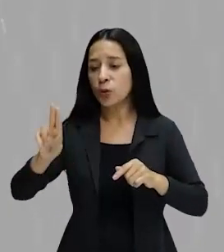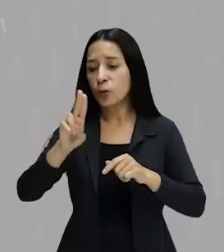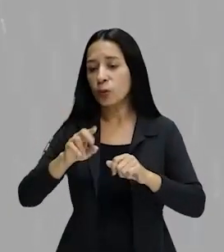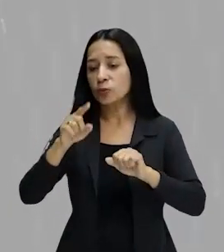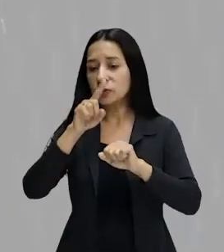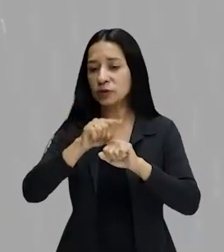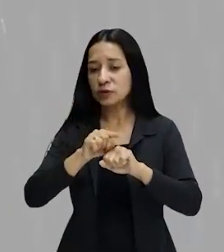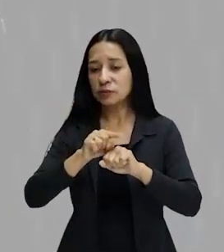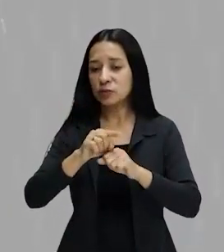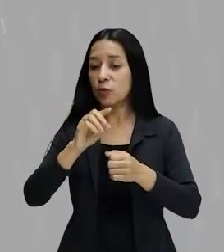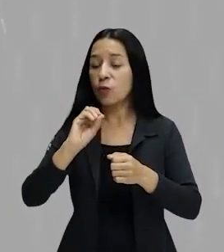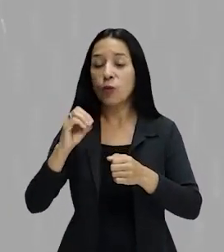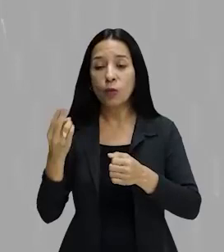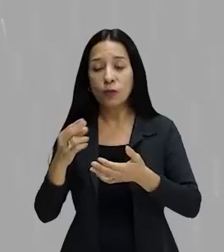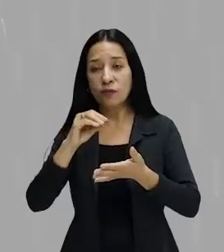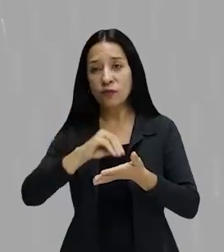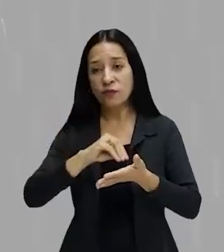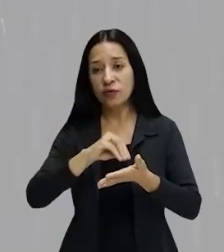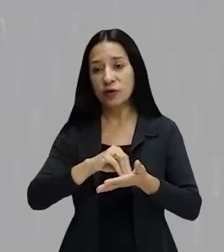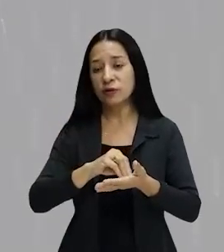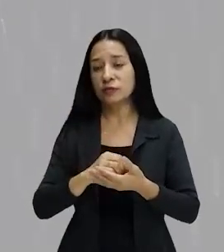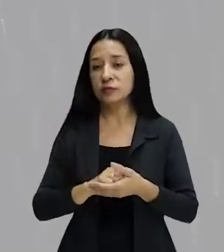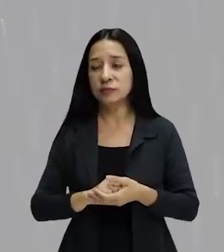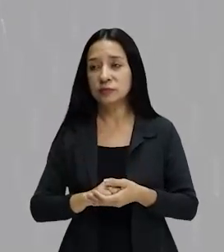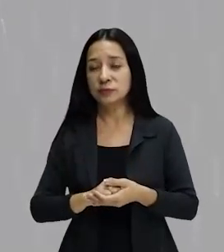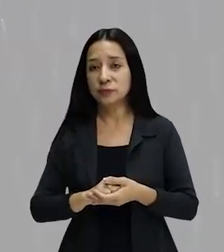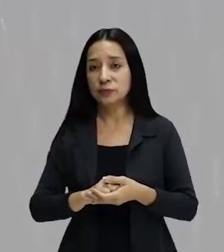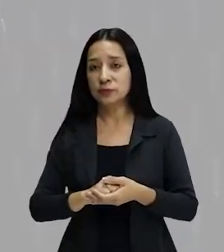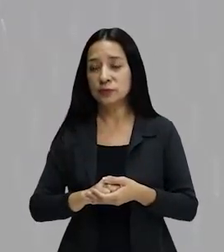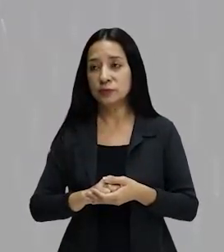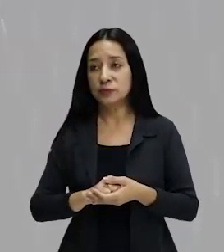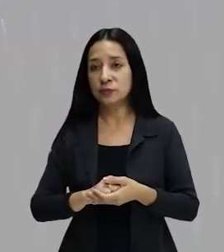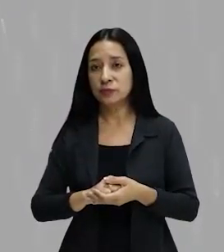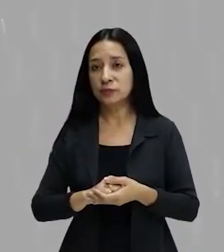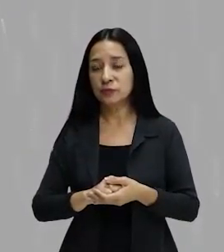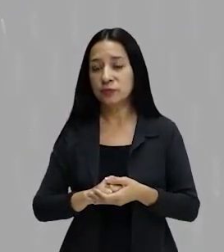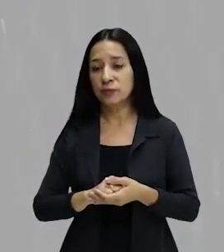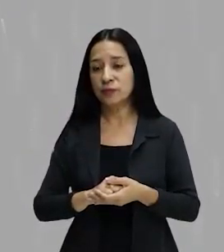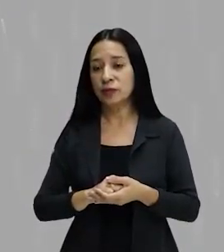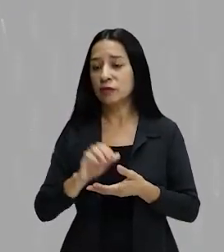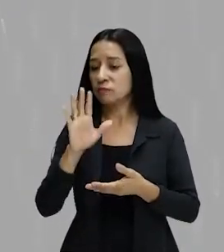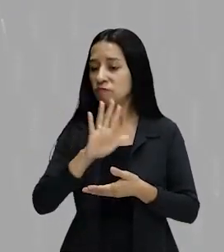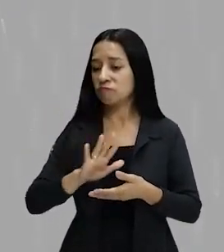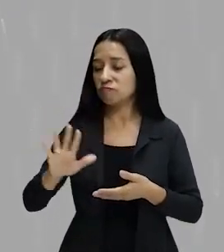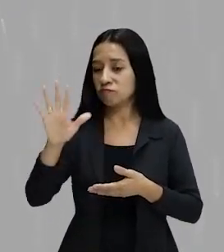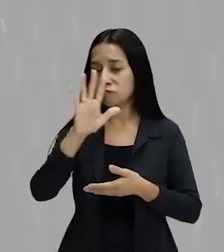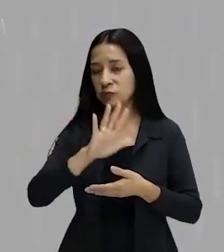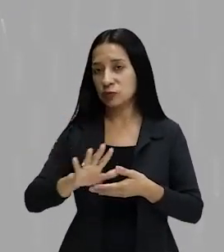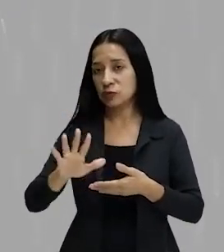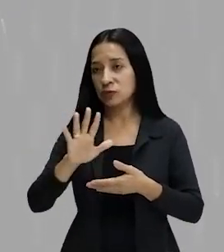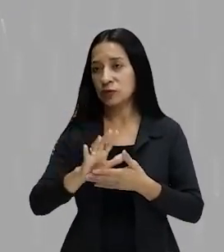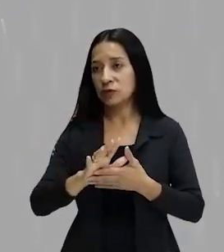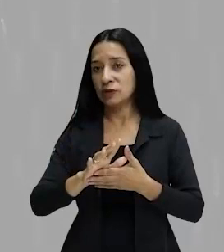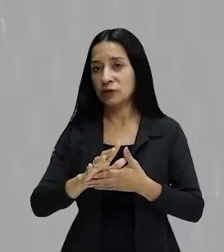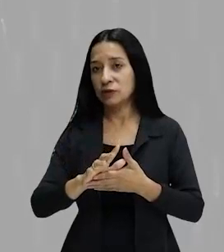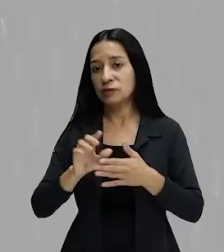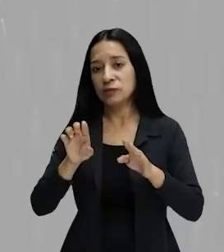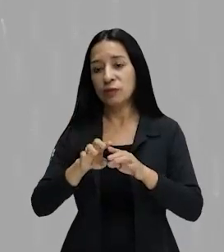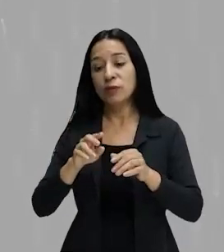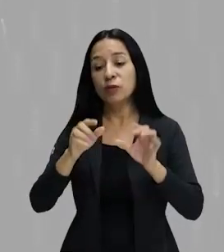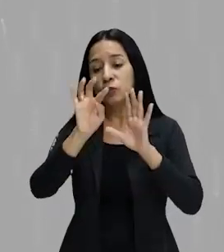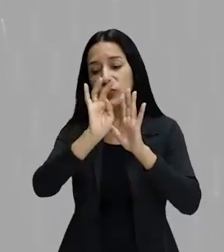situações que repercutem nacionalmente. Adicionalmente, foi citado um texto em relação a ex-presidente,